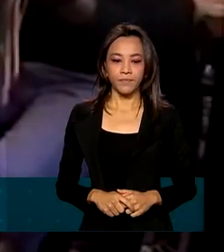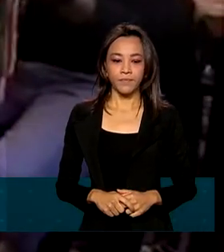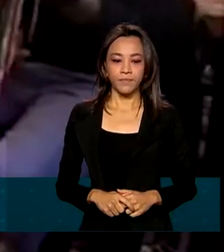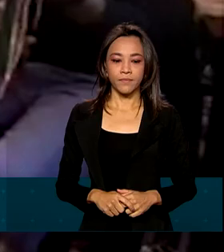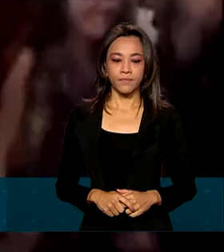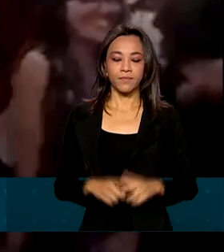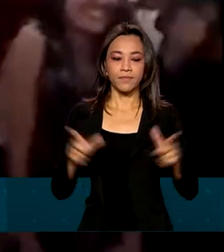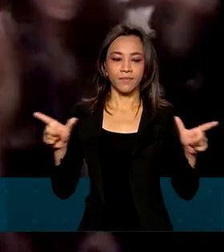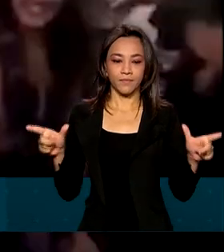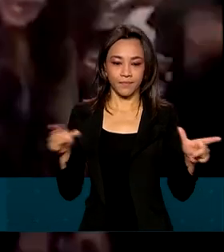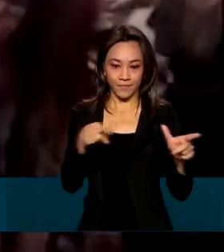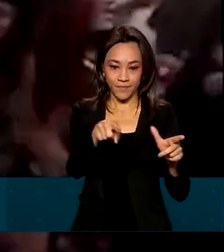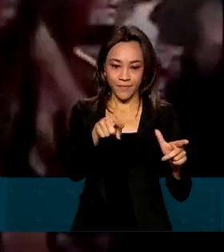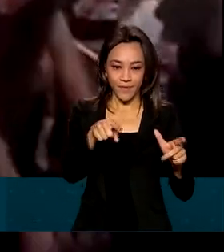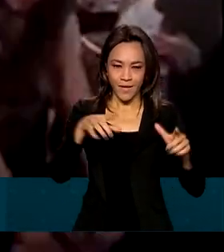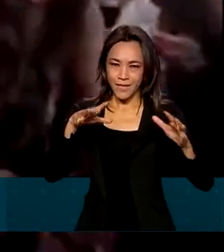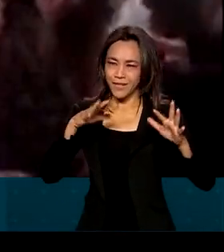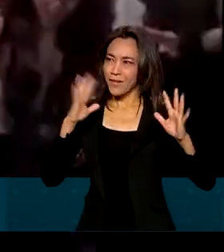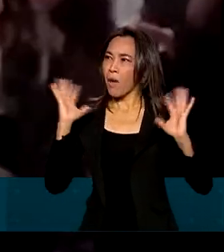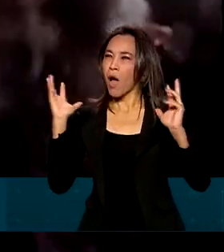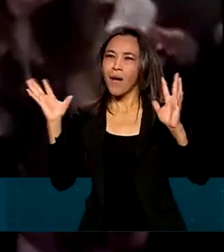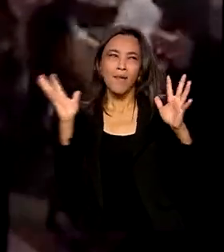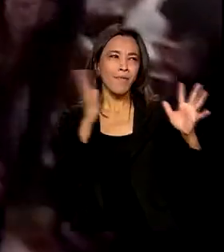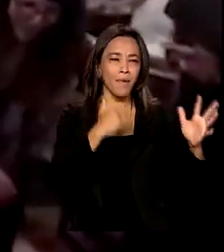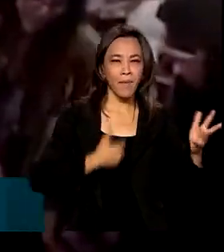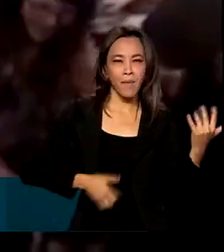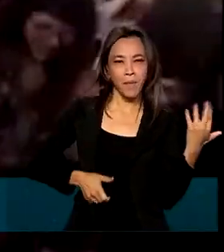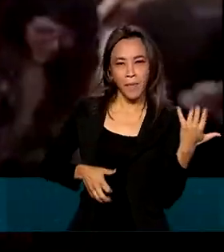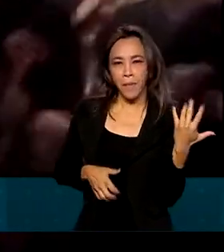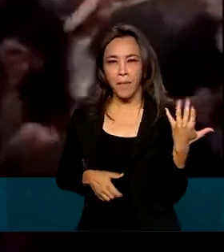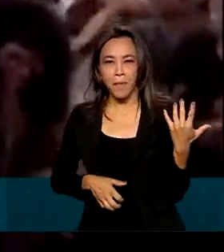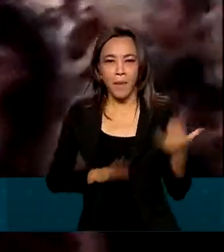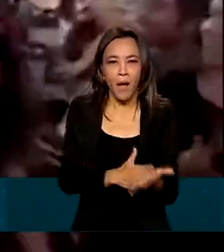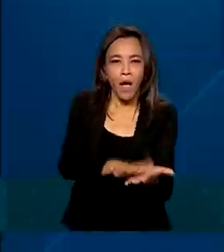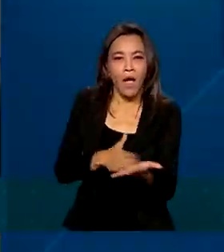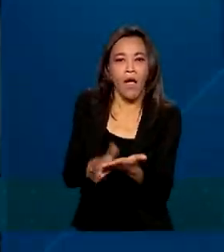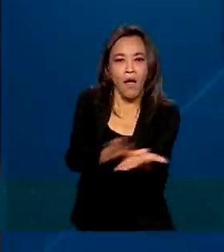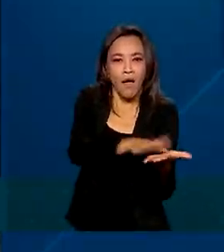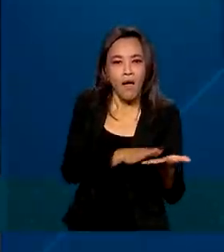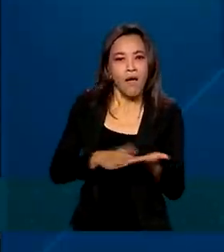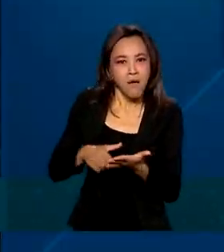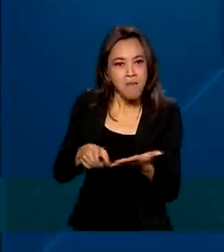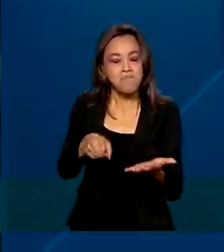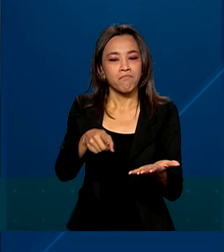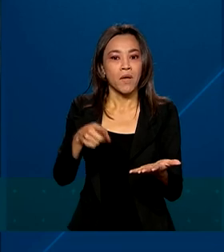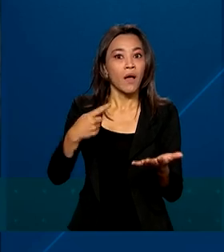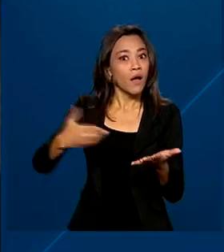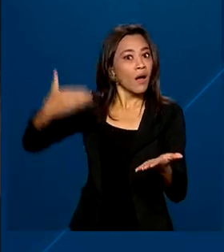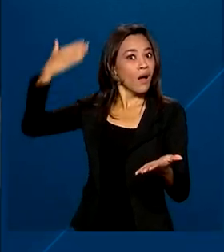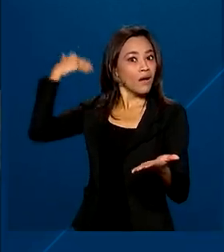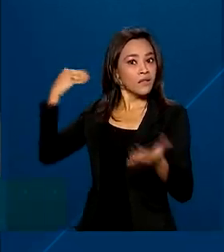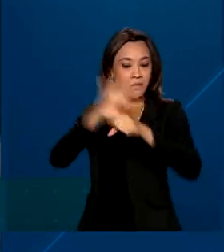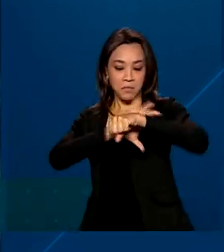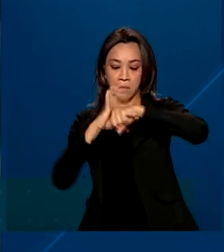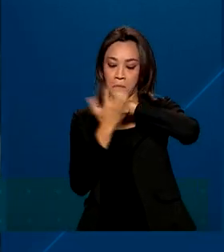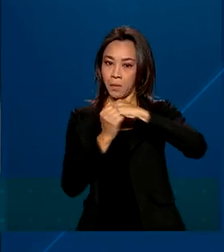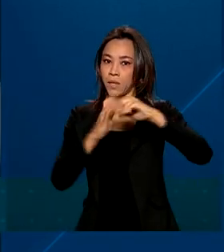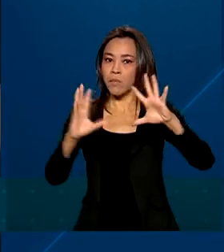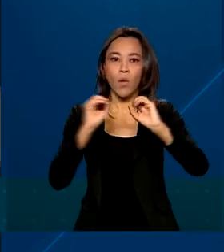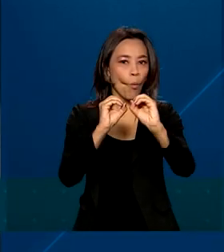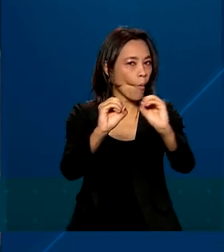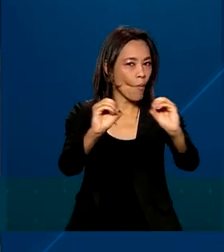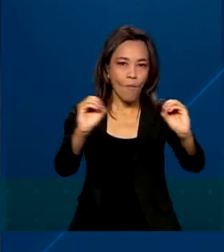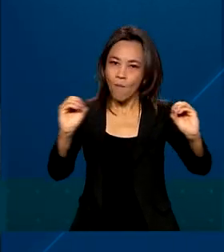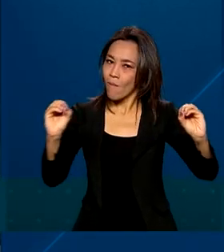A animação do salão cheio ao som de forró é uma lembrança de quando a palavra pandemia ainda não fazia parte do